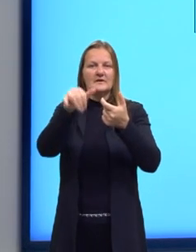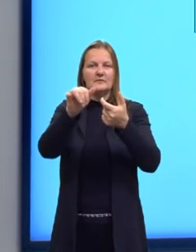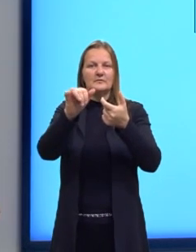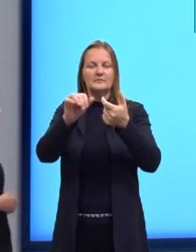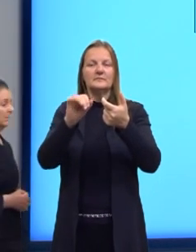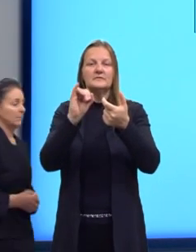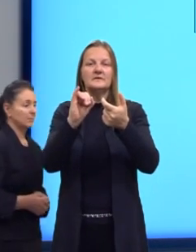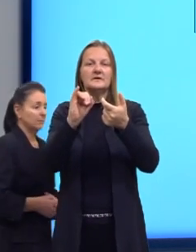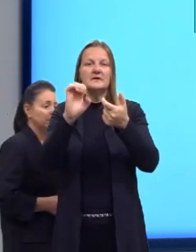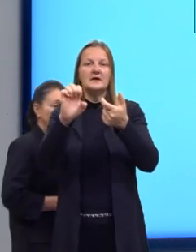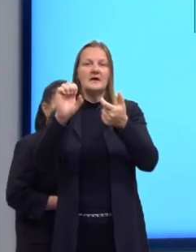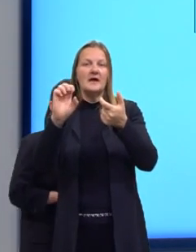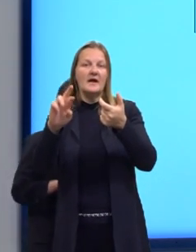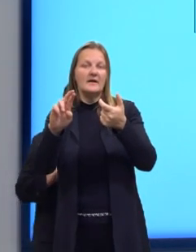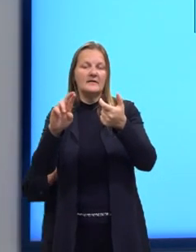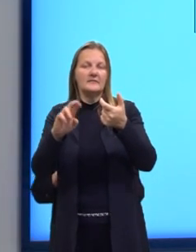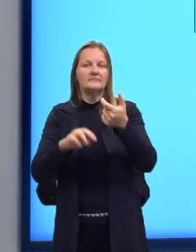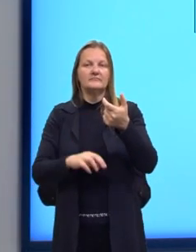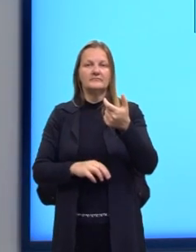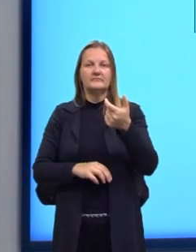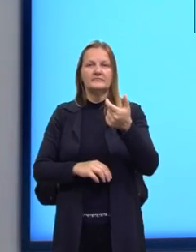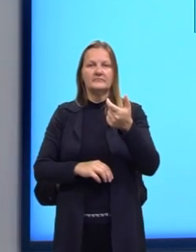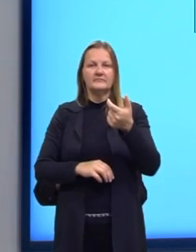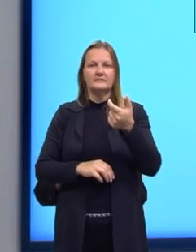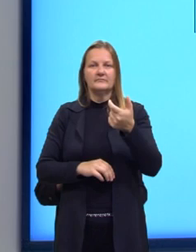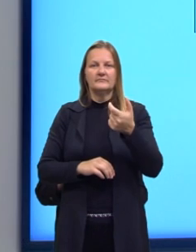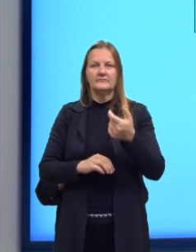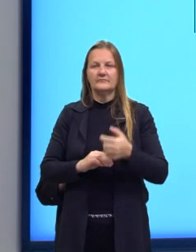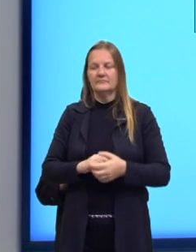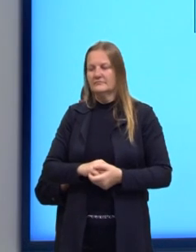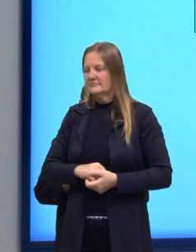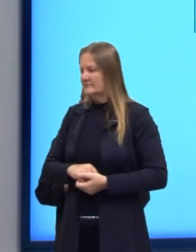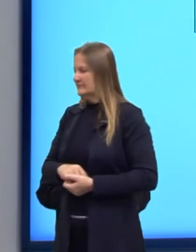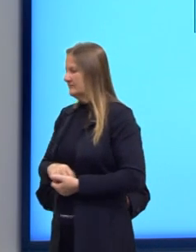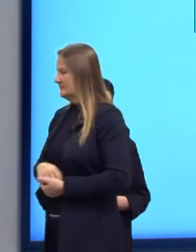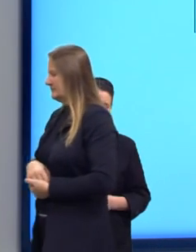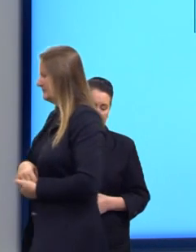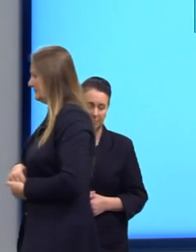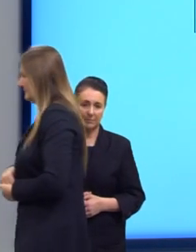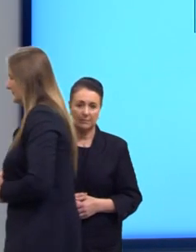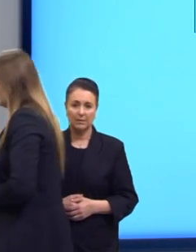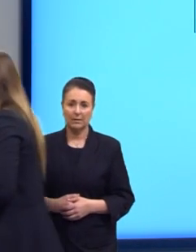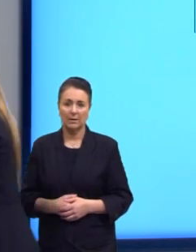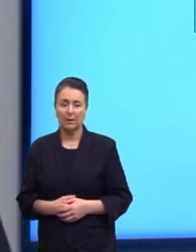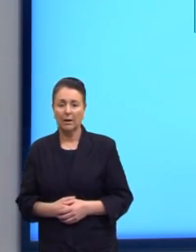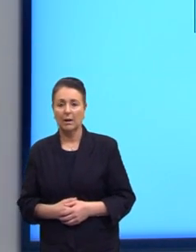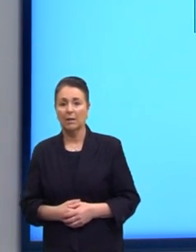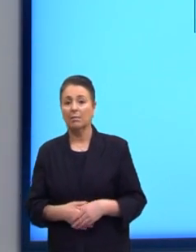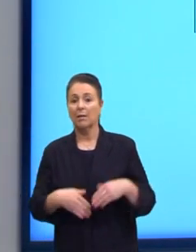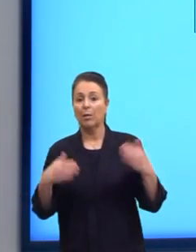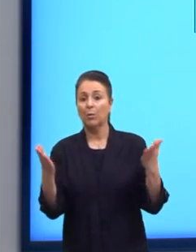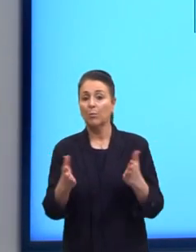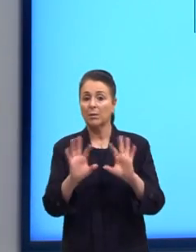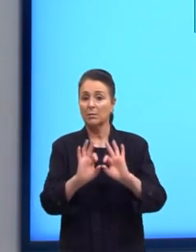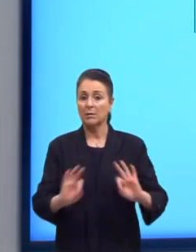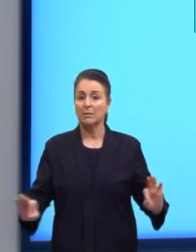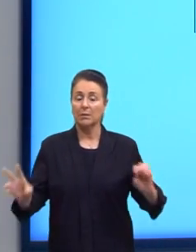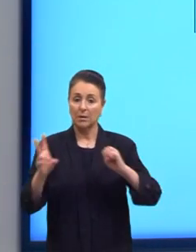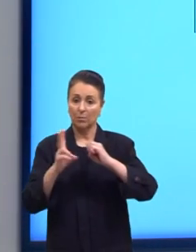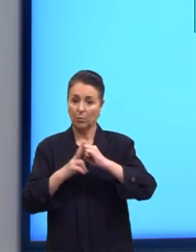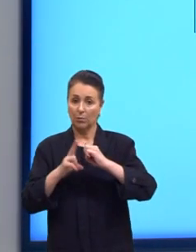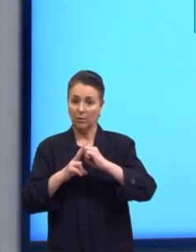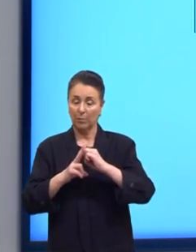colocar um IR. Lembram quando nós trabalhamos presente simples? E que lá no presente simples eu falei para vocês que o verbo